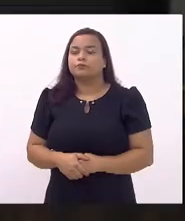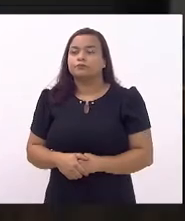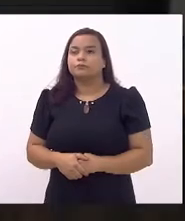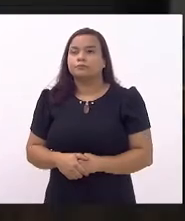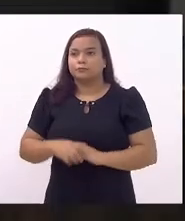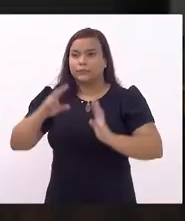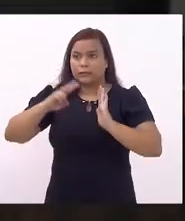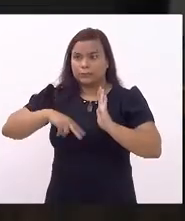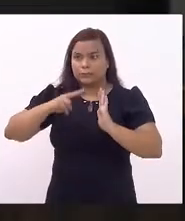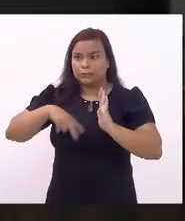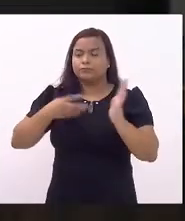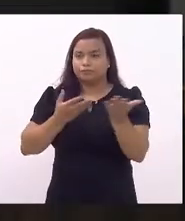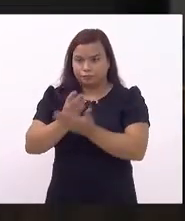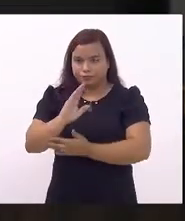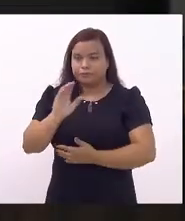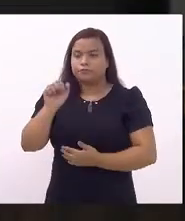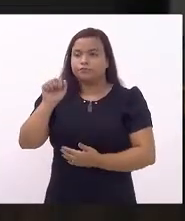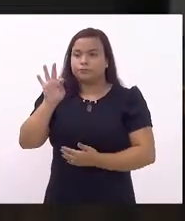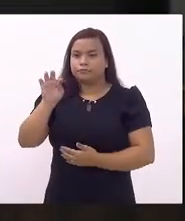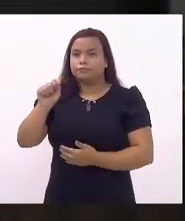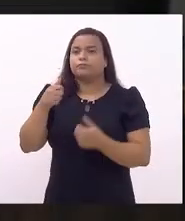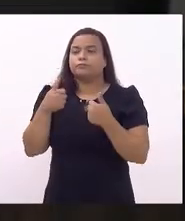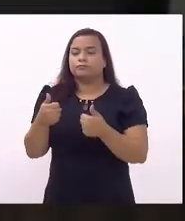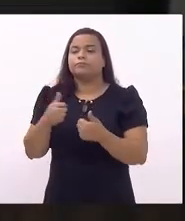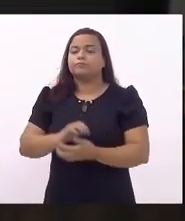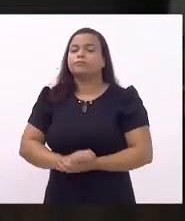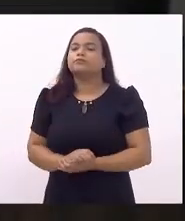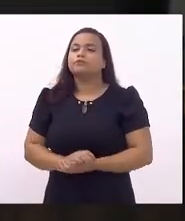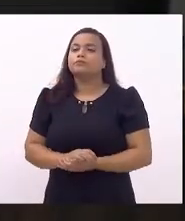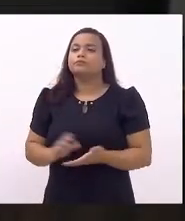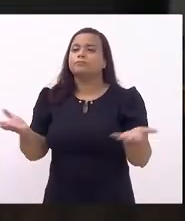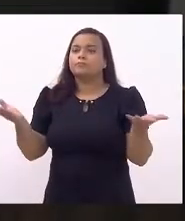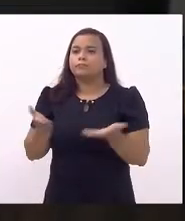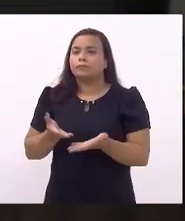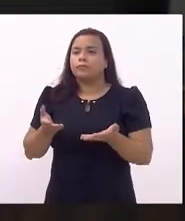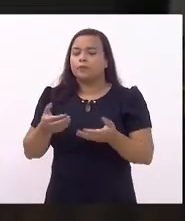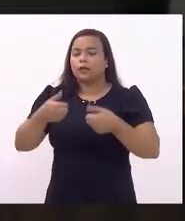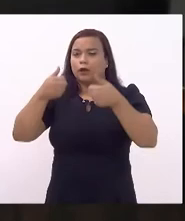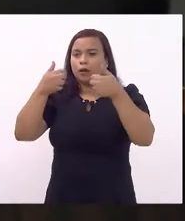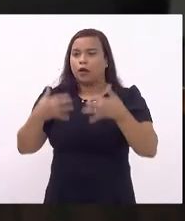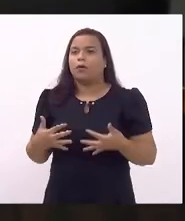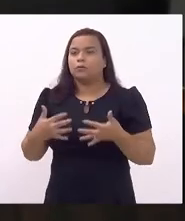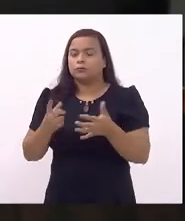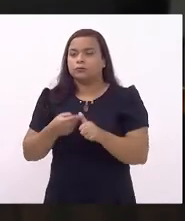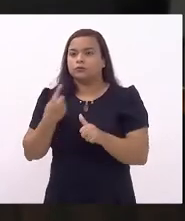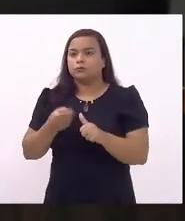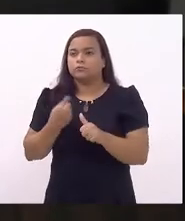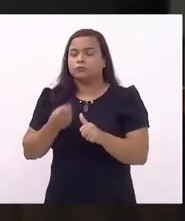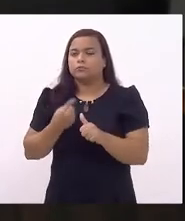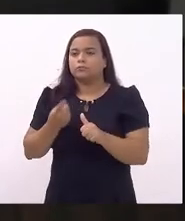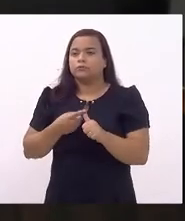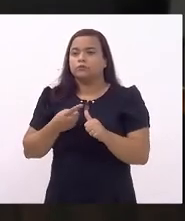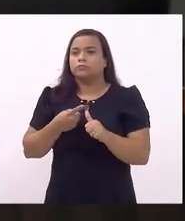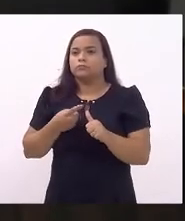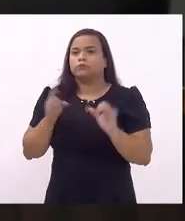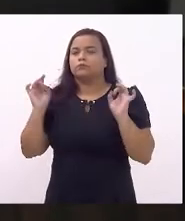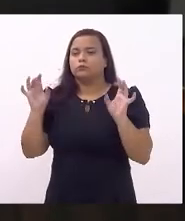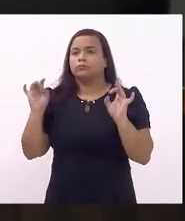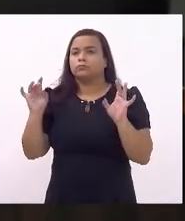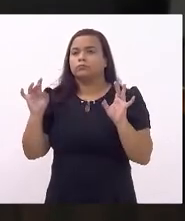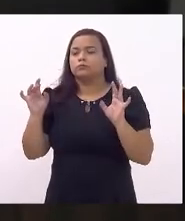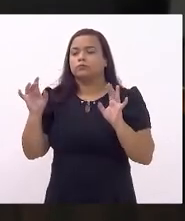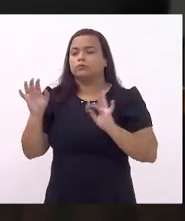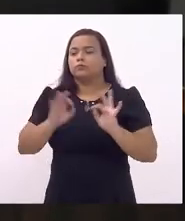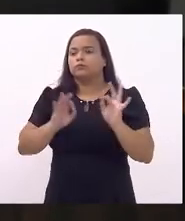Lida e aprovada a ata, passa-se a ordem da primeira sessão extraordinária. Em regime de urgência, em discussão, a